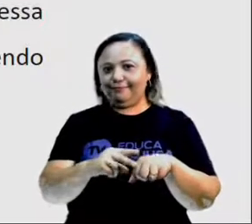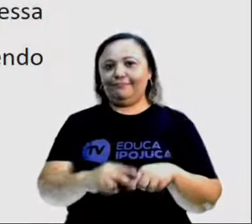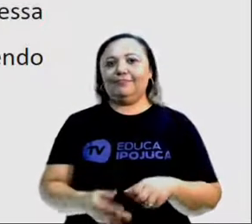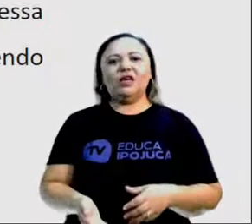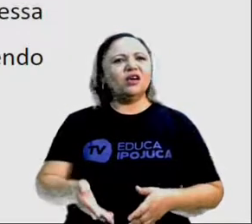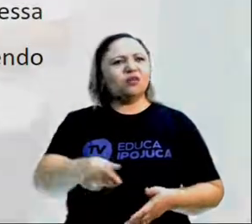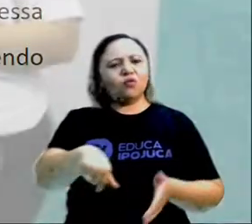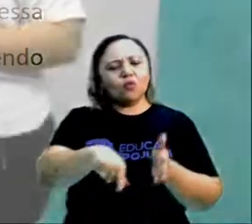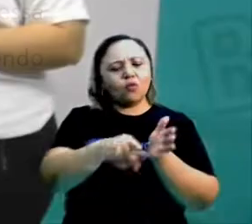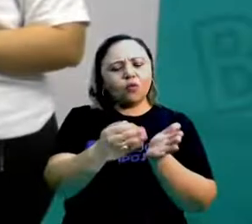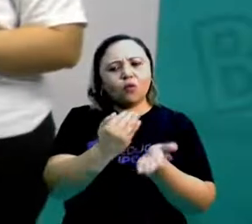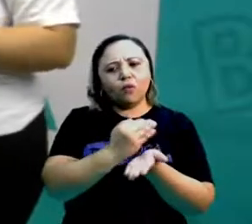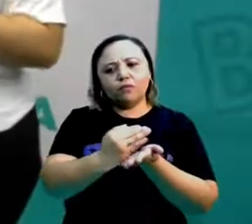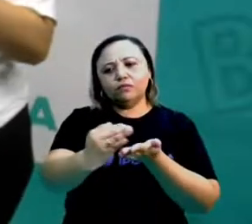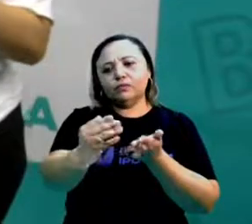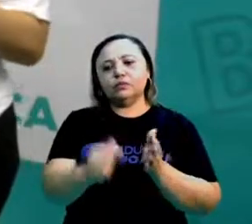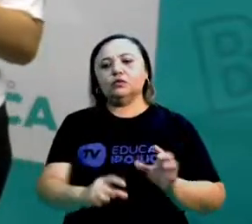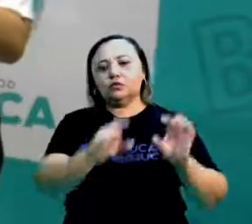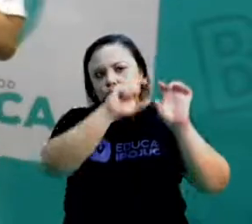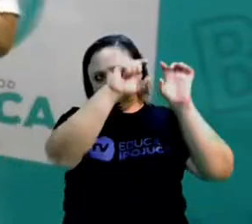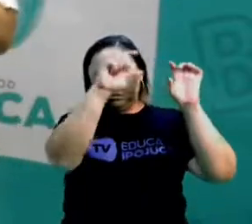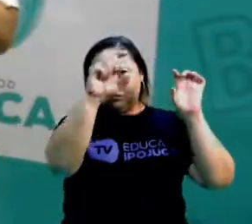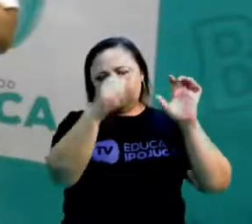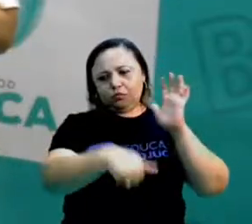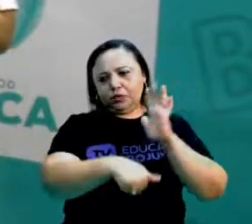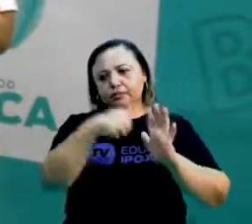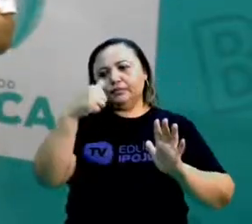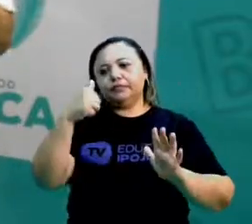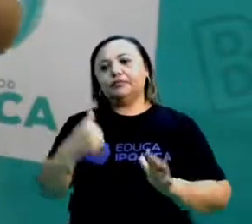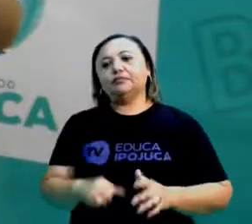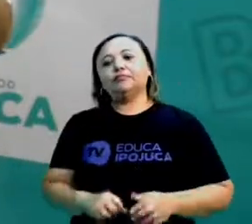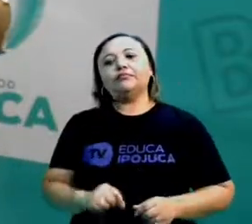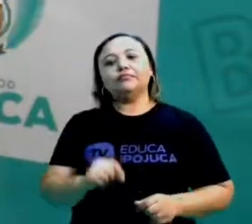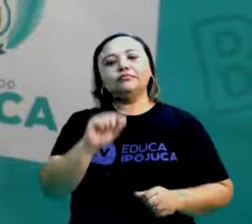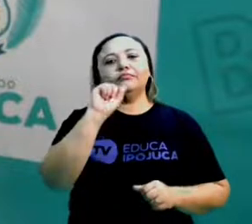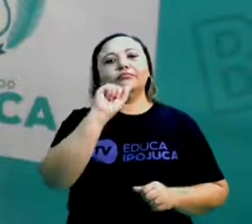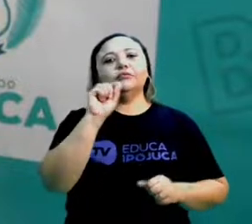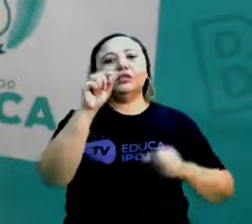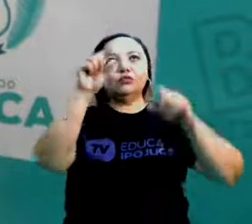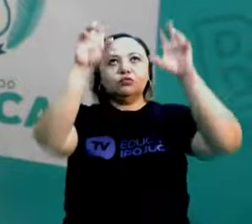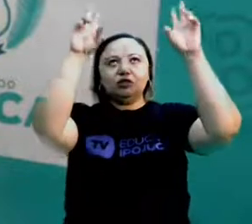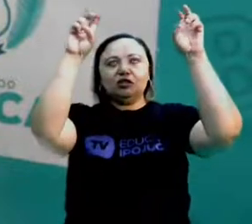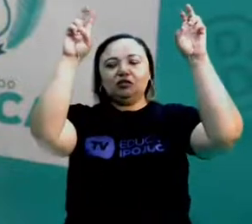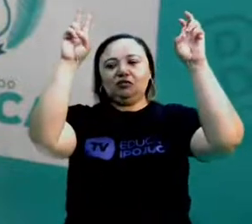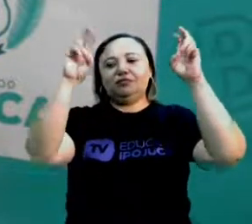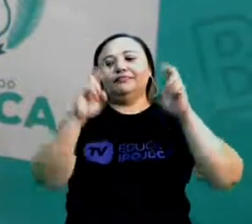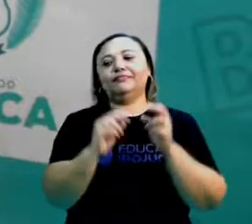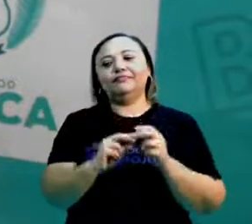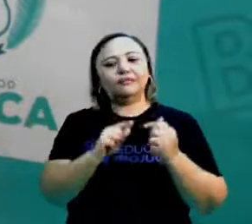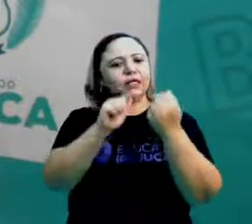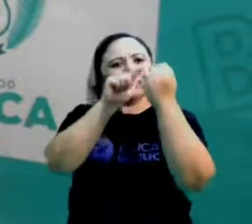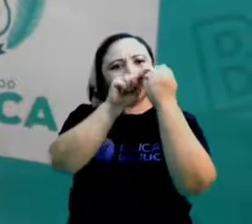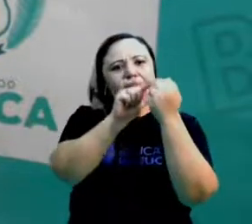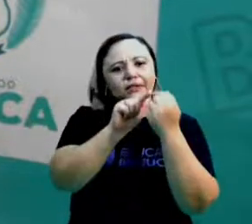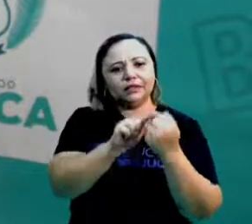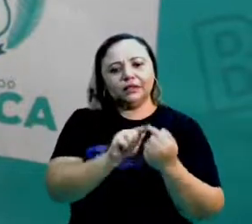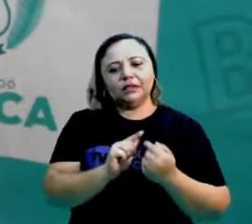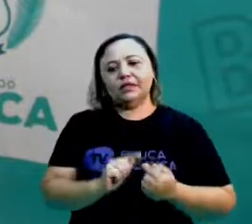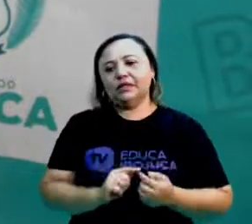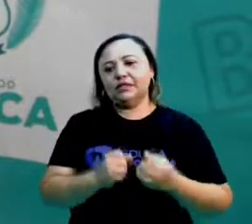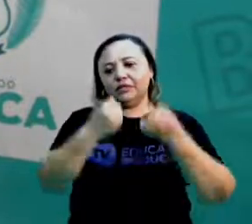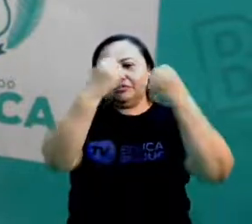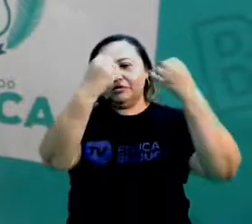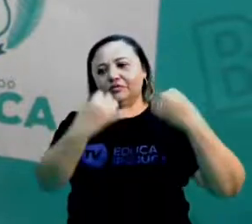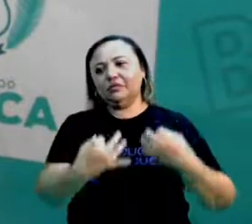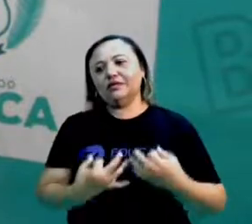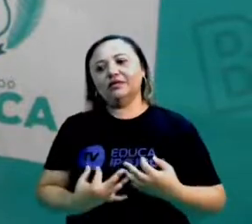lá no primeiro parágrafo, na verdade já vem até demarcado no subtítulo. De título a gente aí já sabe sobre o que o texto